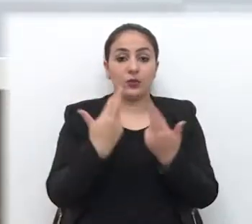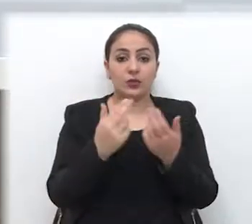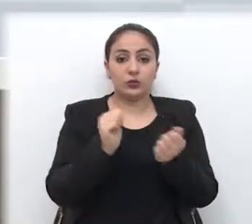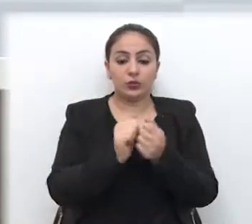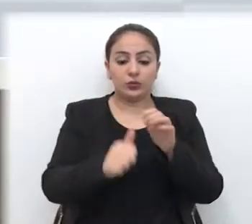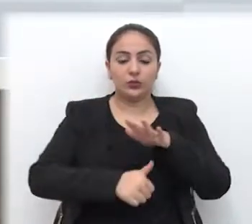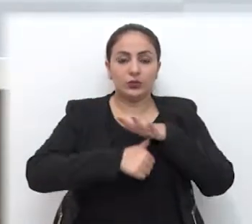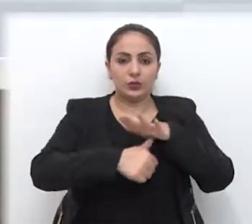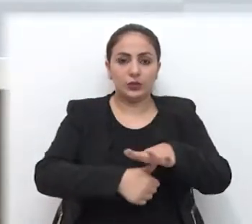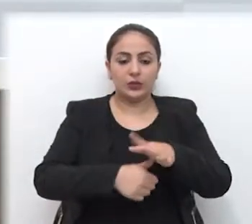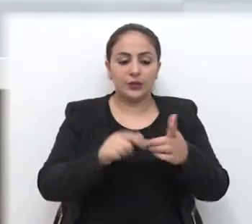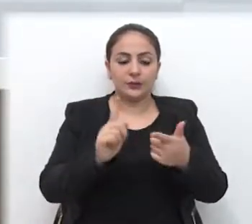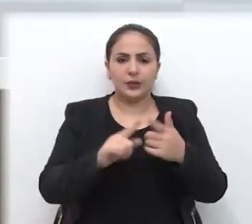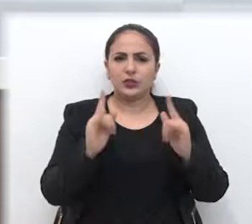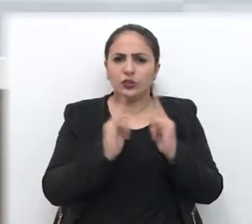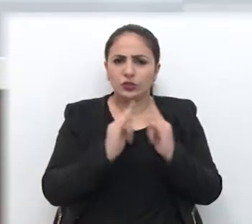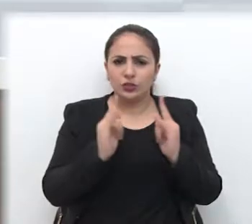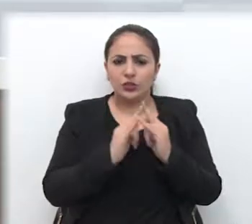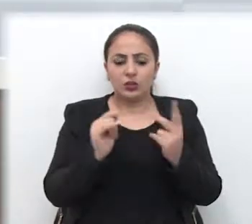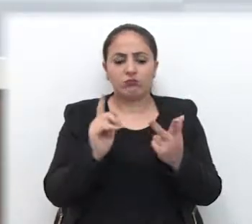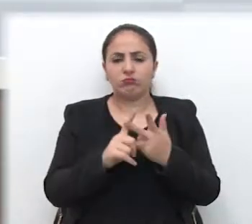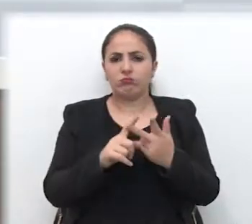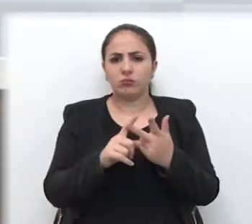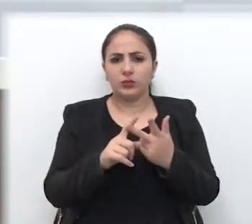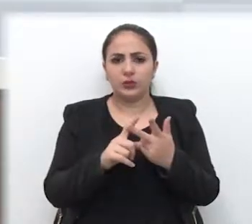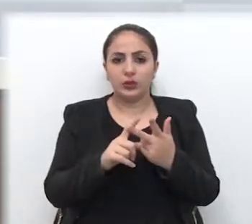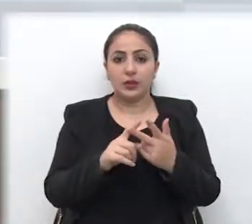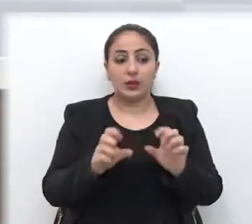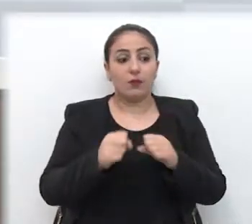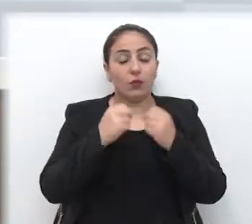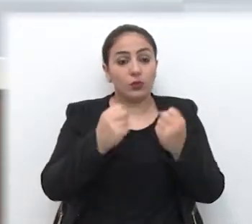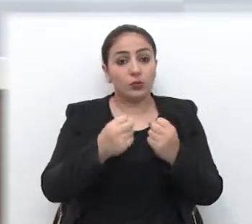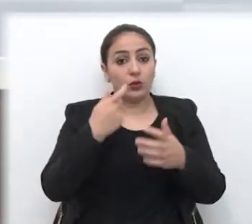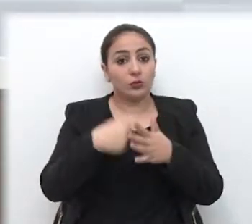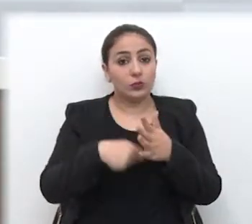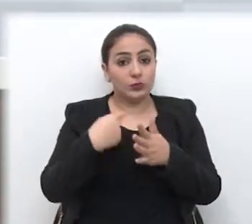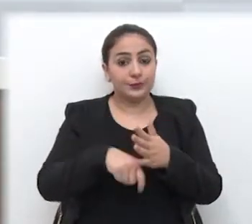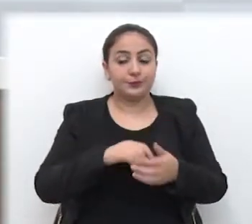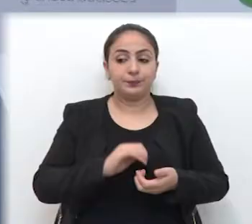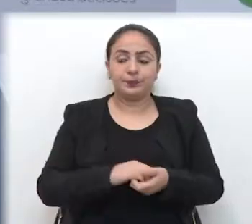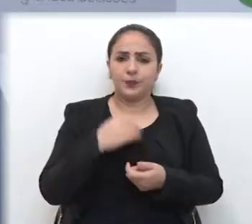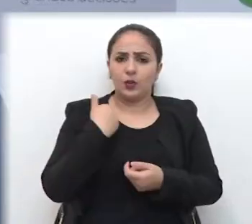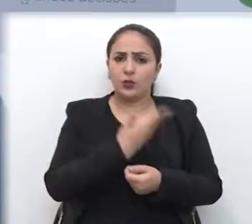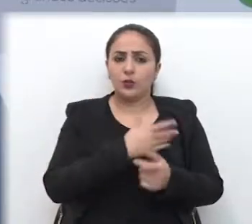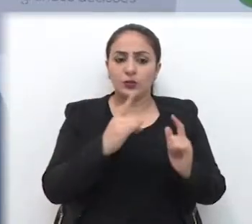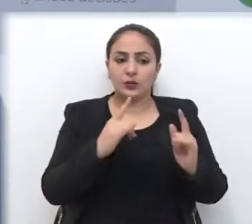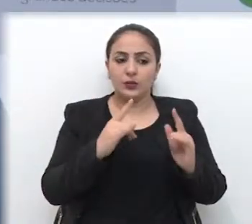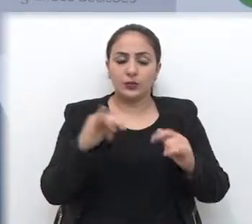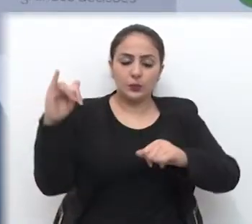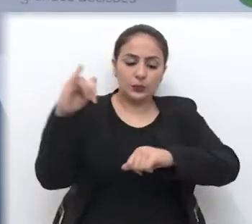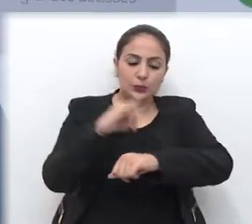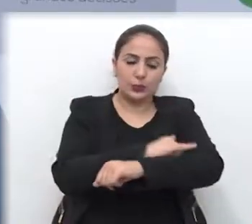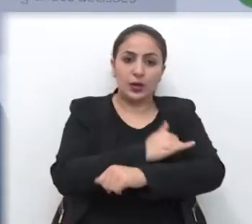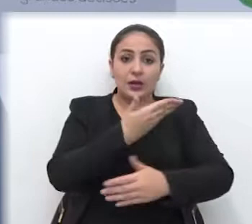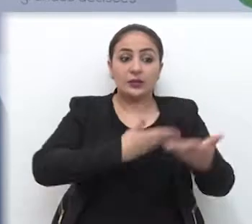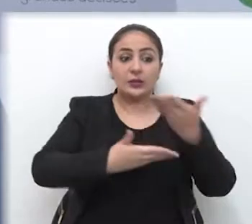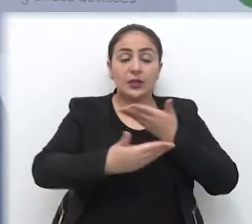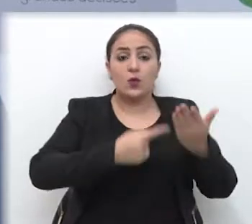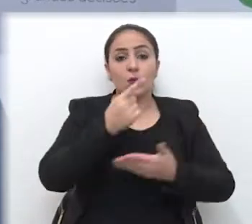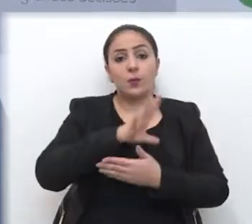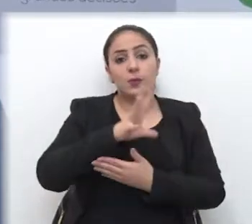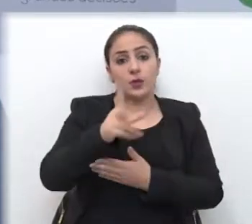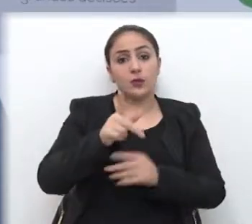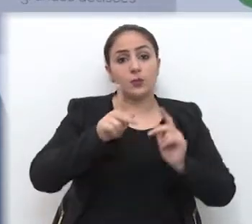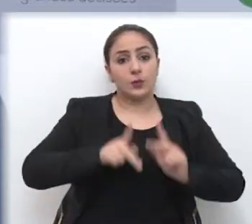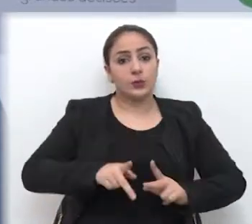uma reunião entre autoridades, instituições e entidades reforçou essa luta. O nosso aeroporto vai atender cerca de um